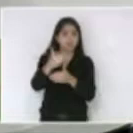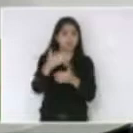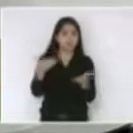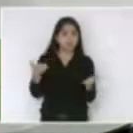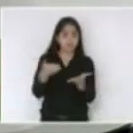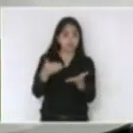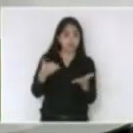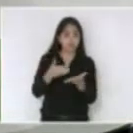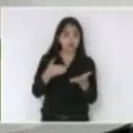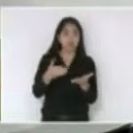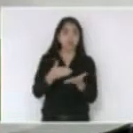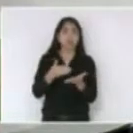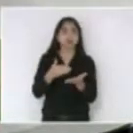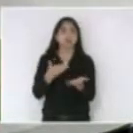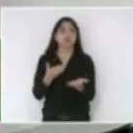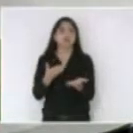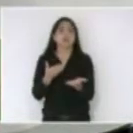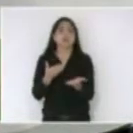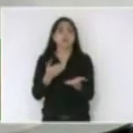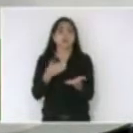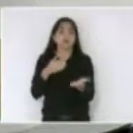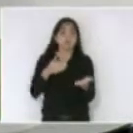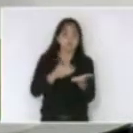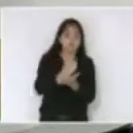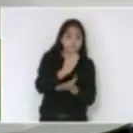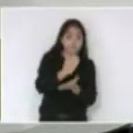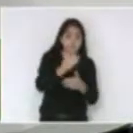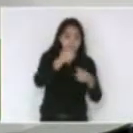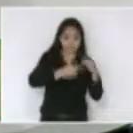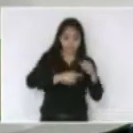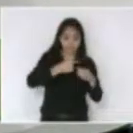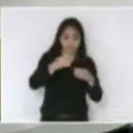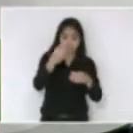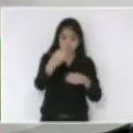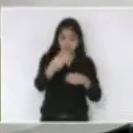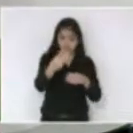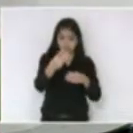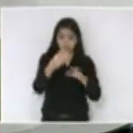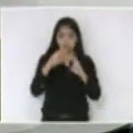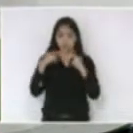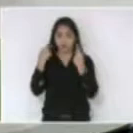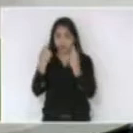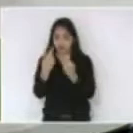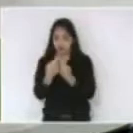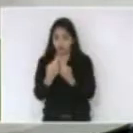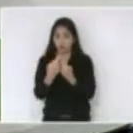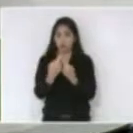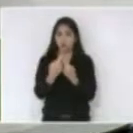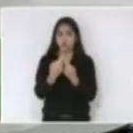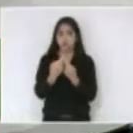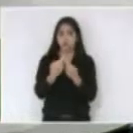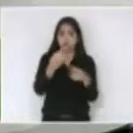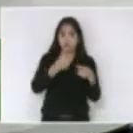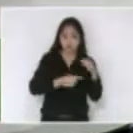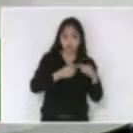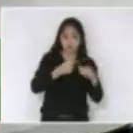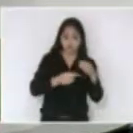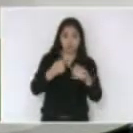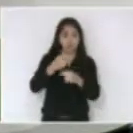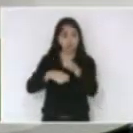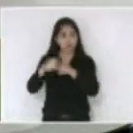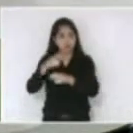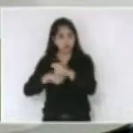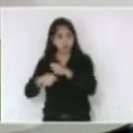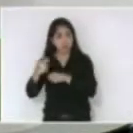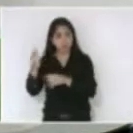atropelar hoje de manhã aprovamos em três comissões inclusive foi uma reunião extraordinária da comissão de economia e da